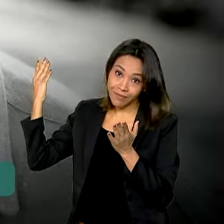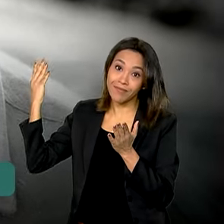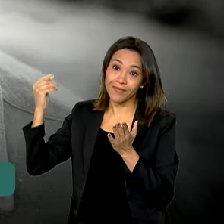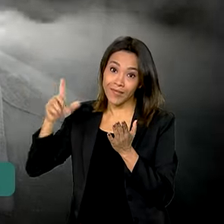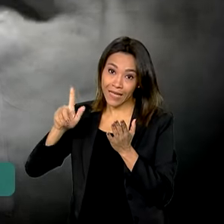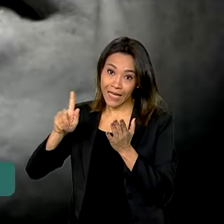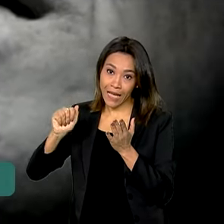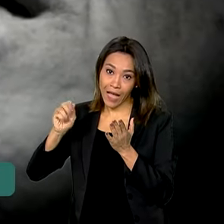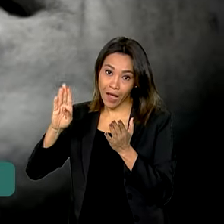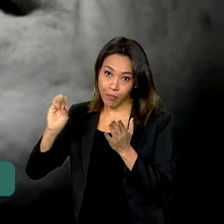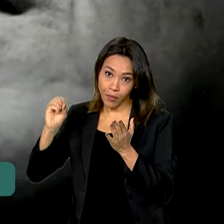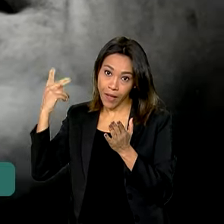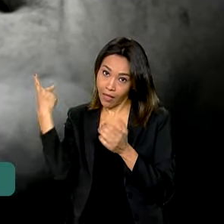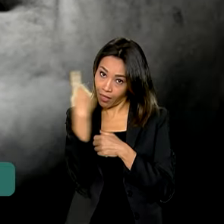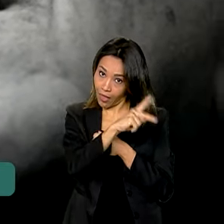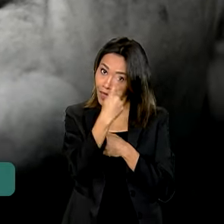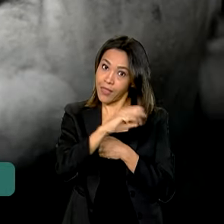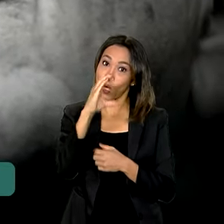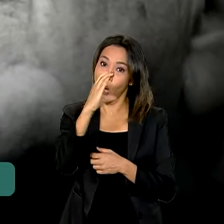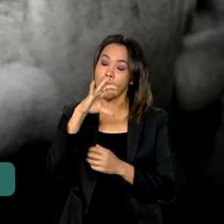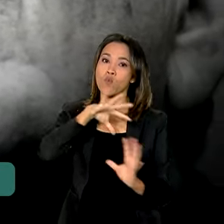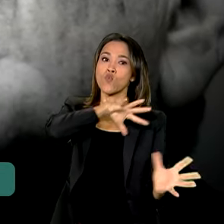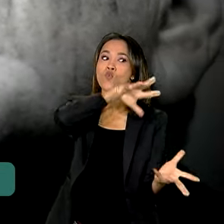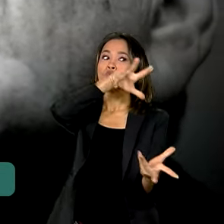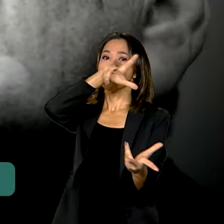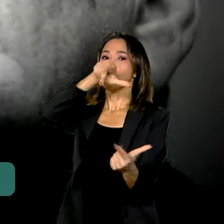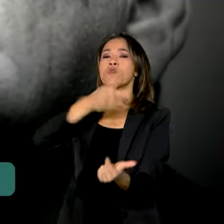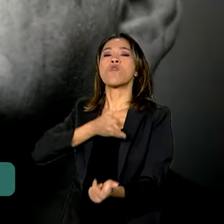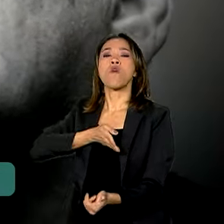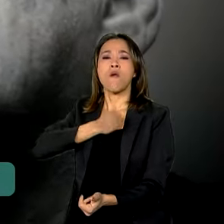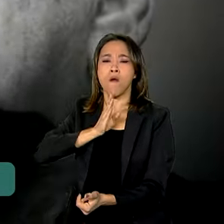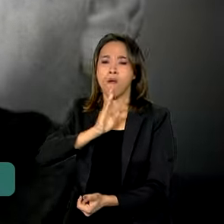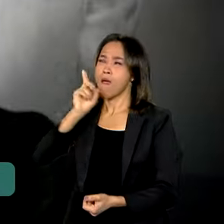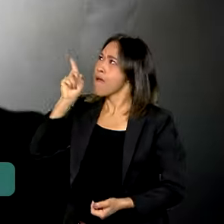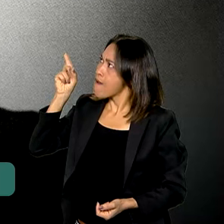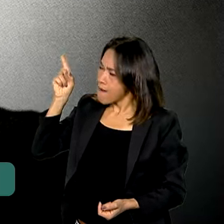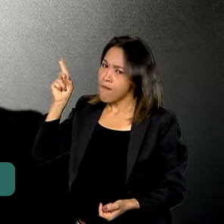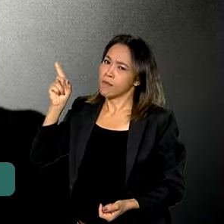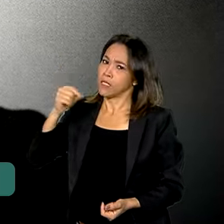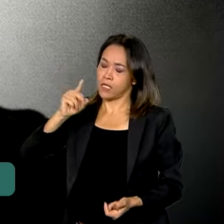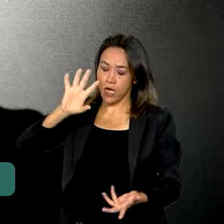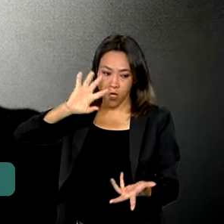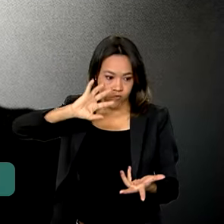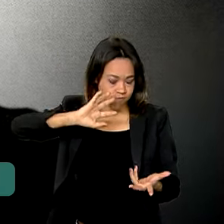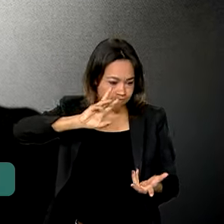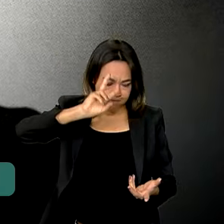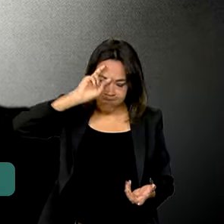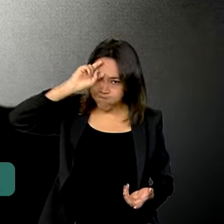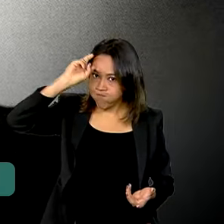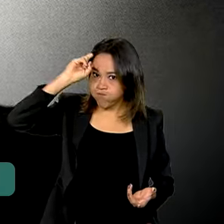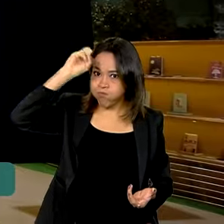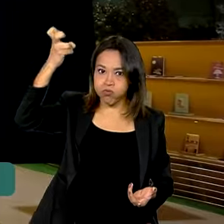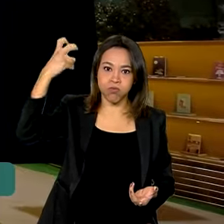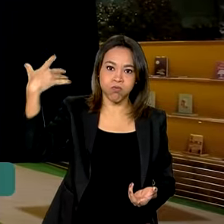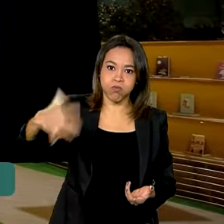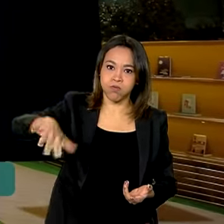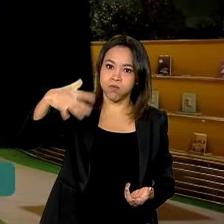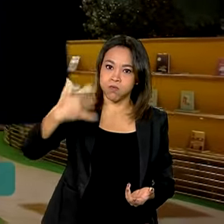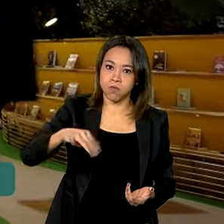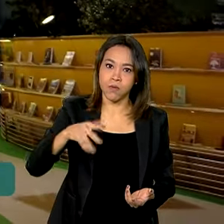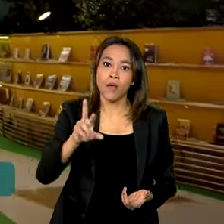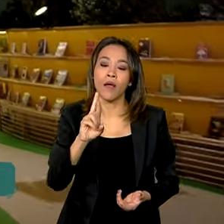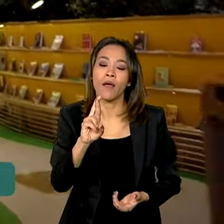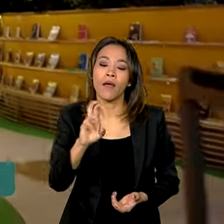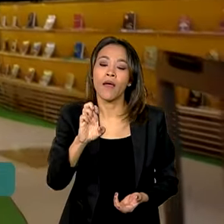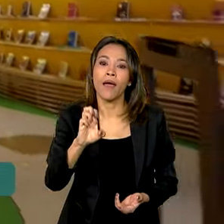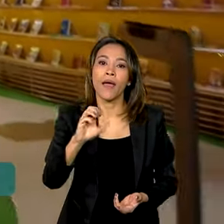Gabo, escritor colombiano mundialmente conhecido, que revolucionou a ficção com o seu realismo mágico. E a Colômbia